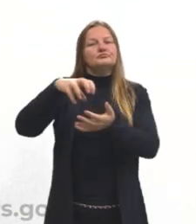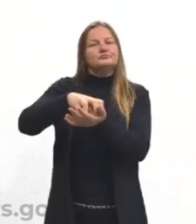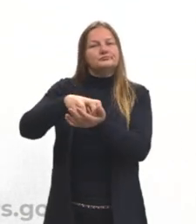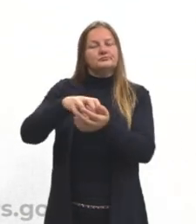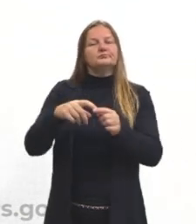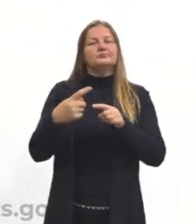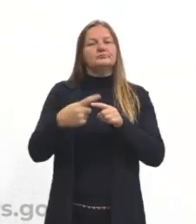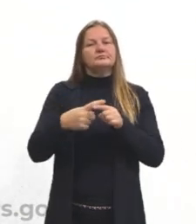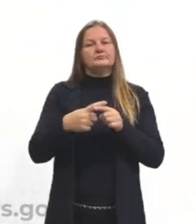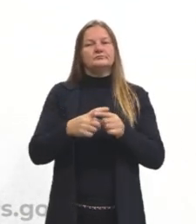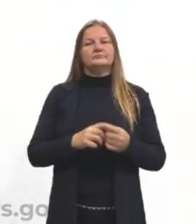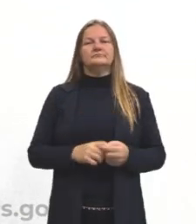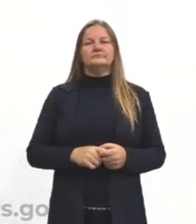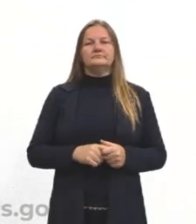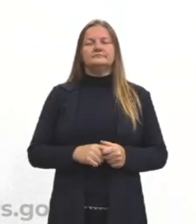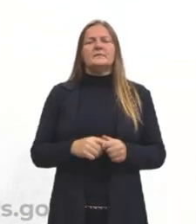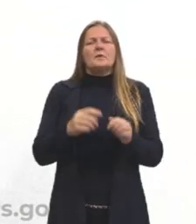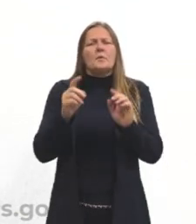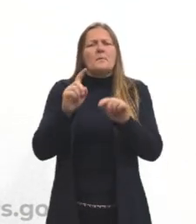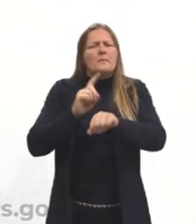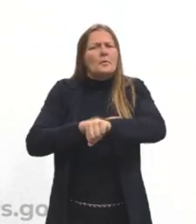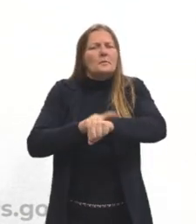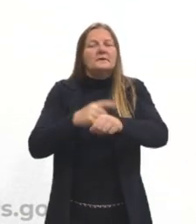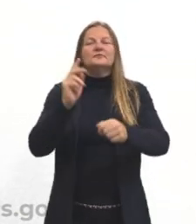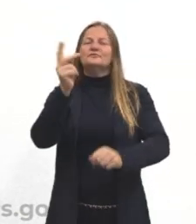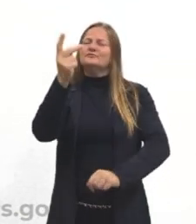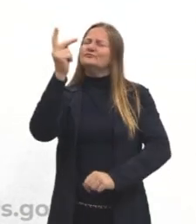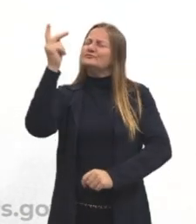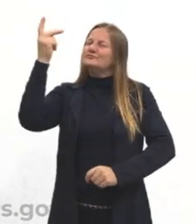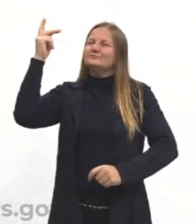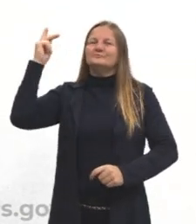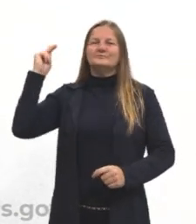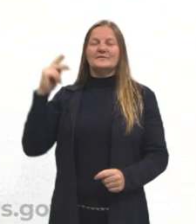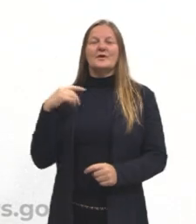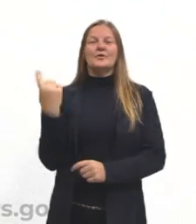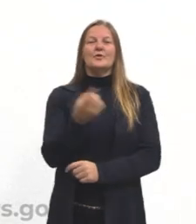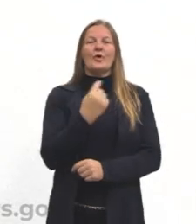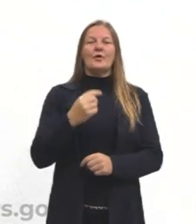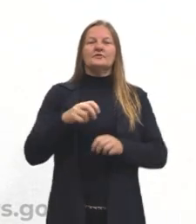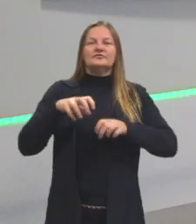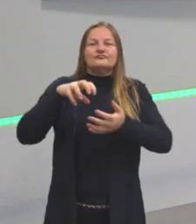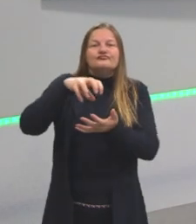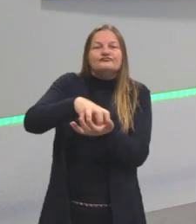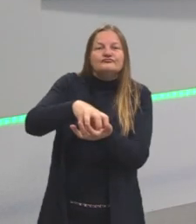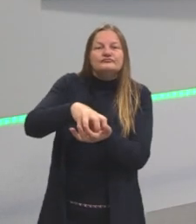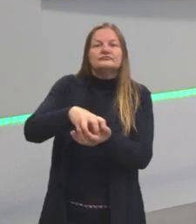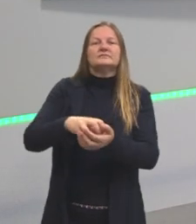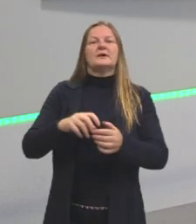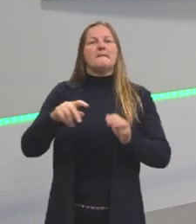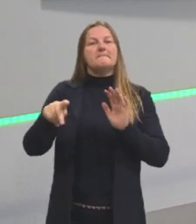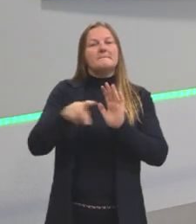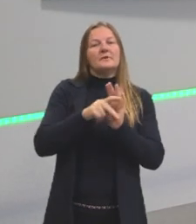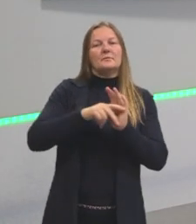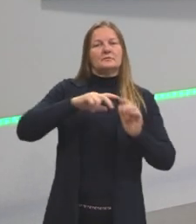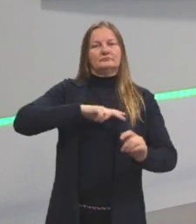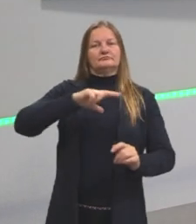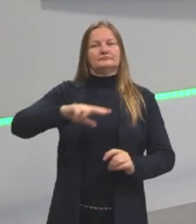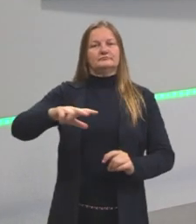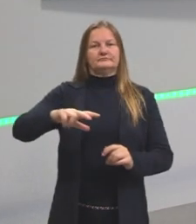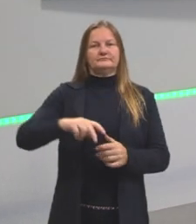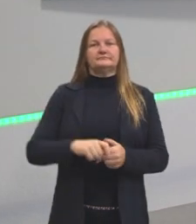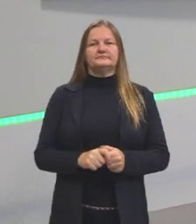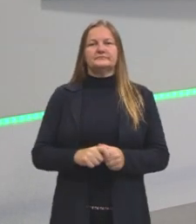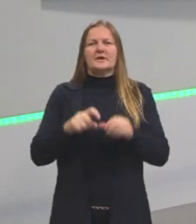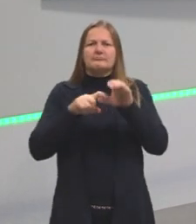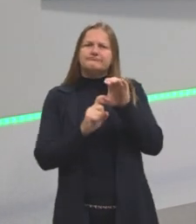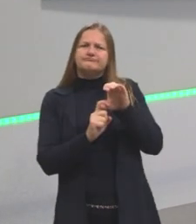aquele período que nós somos ainda colônia de Portugal. Nós somos ainda os